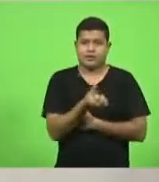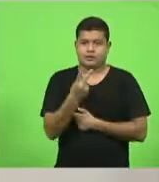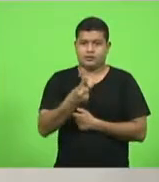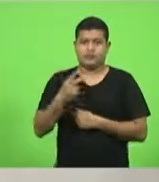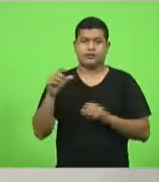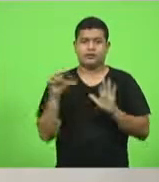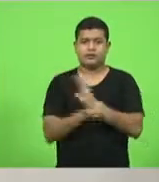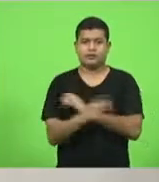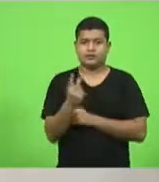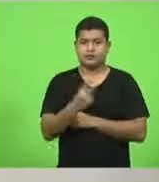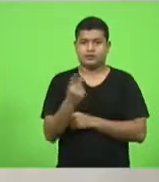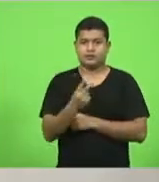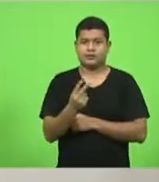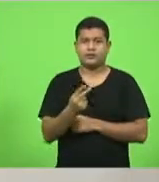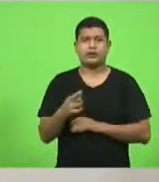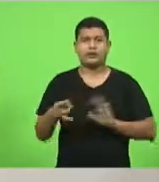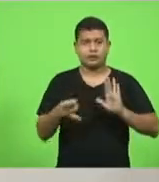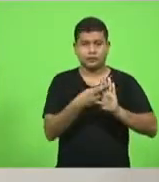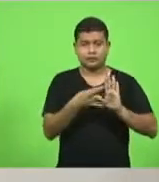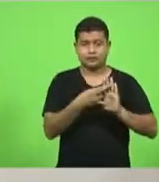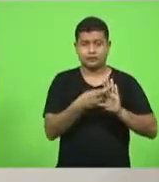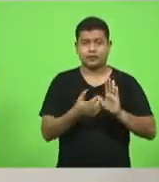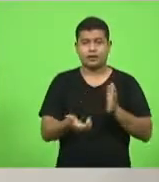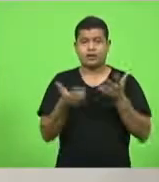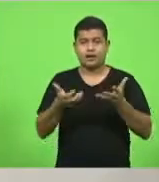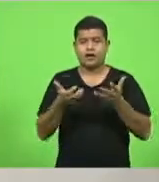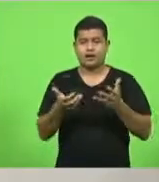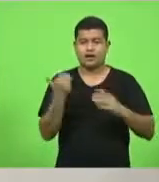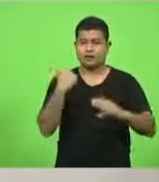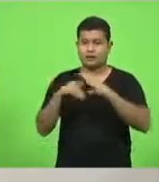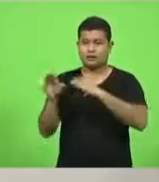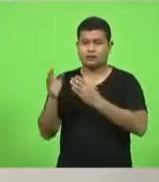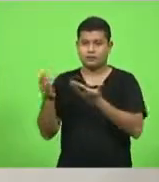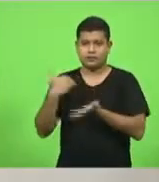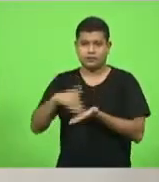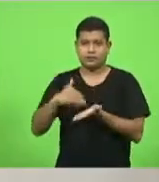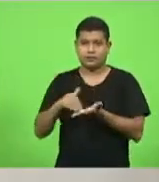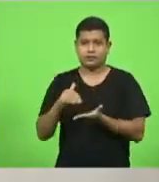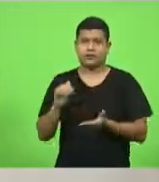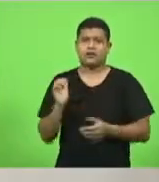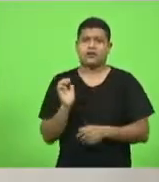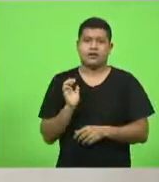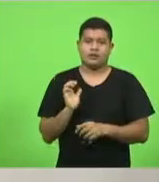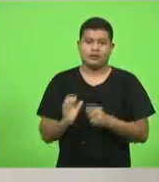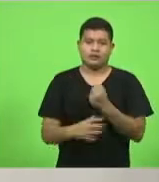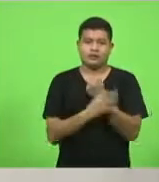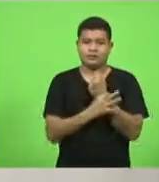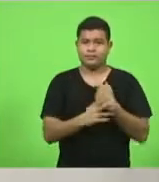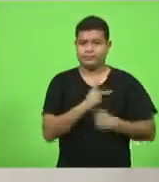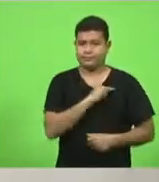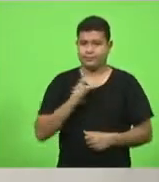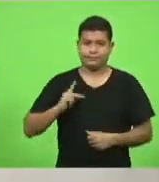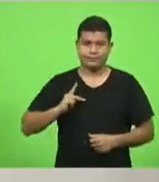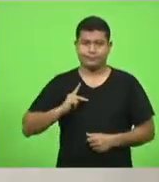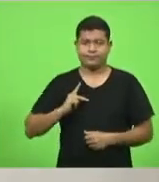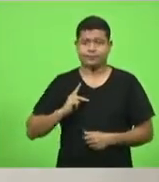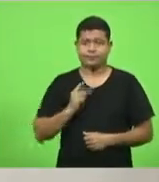interno, requer que seja encaminhado para a Secretaria de Estado de Segurança Pública o seguinte requerimento.